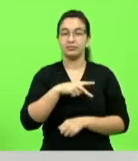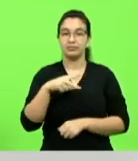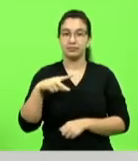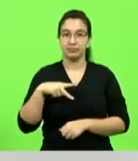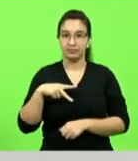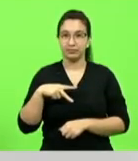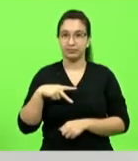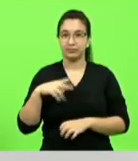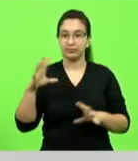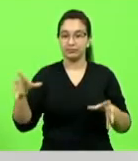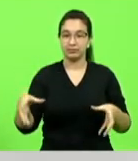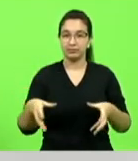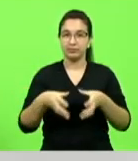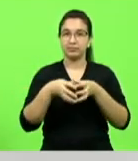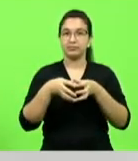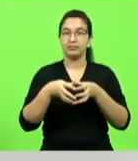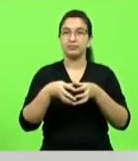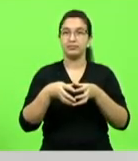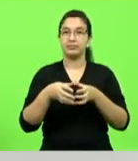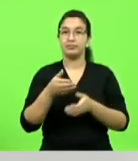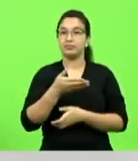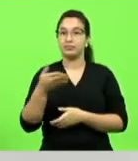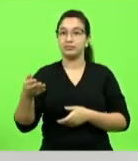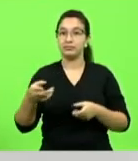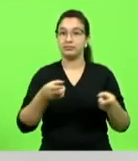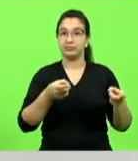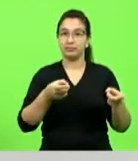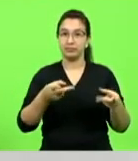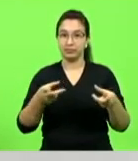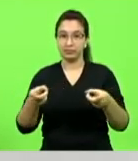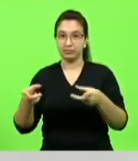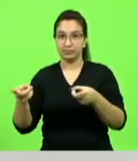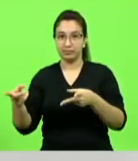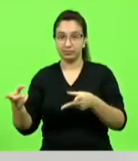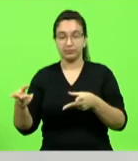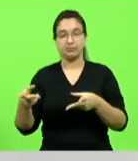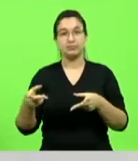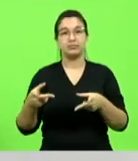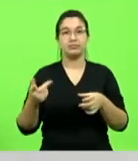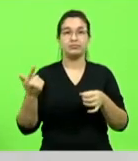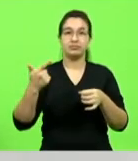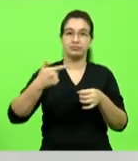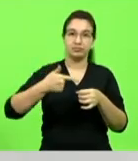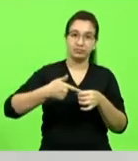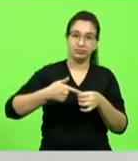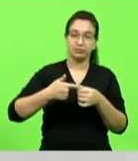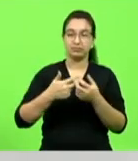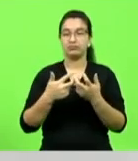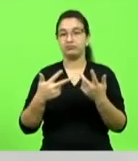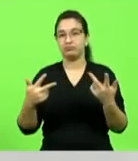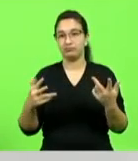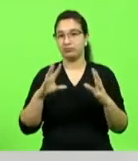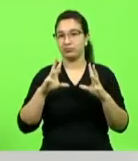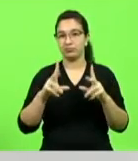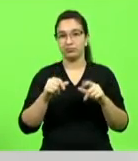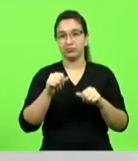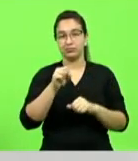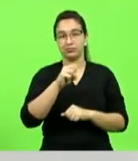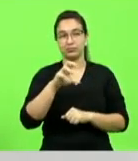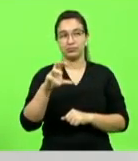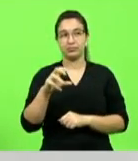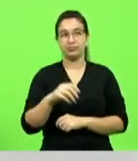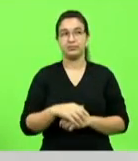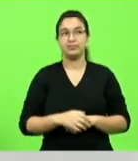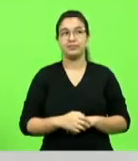revendedores de combustível dos donos de postos de gasolina de todo o estado de Santa Catarina também nos foi